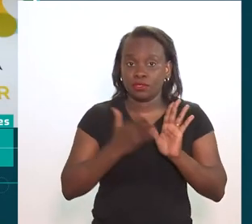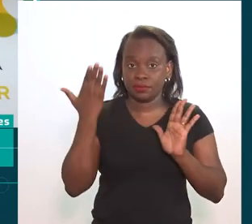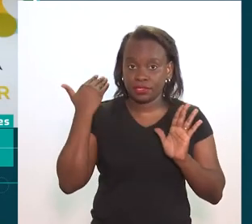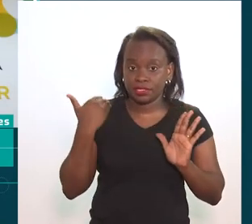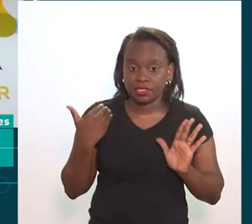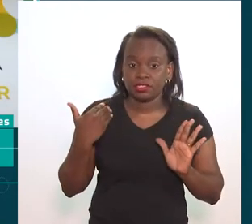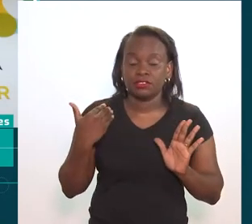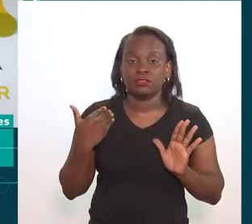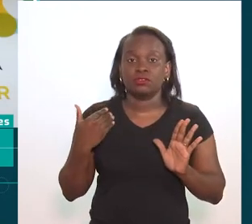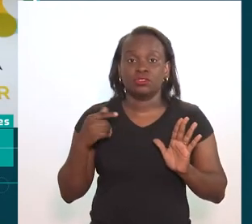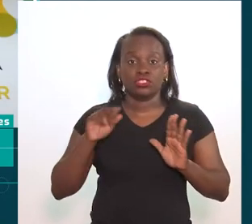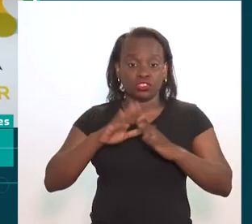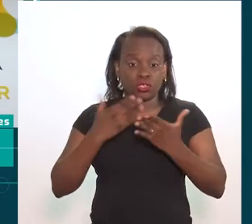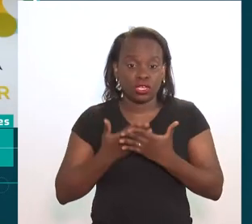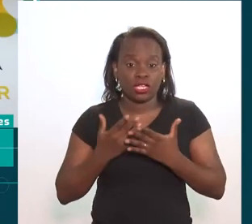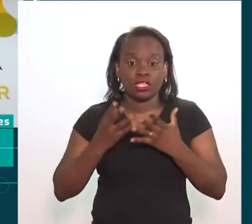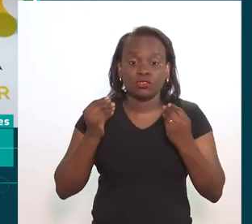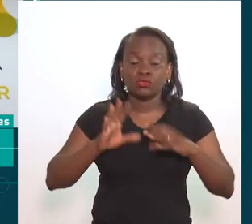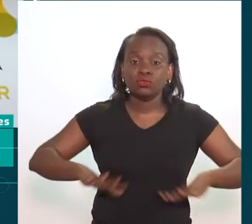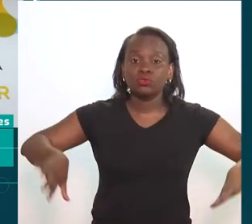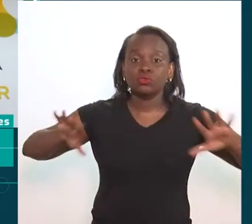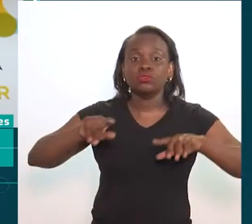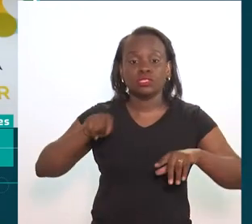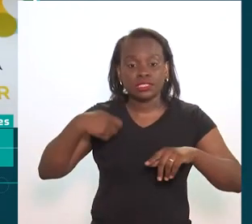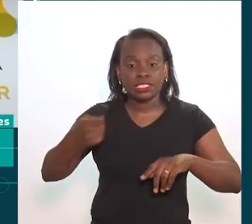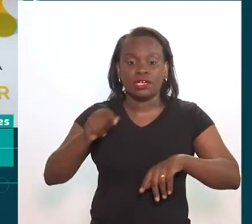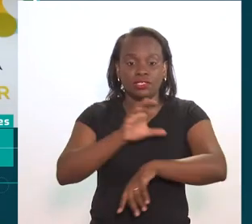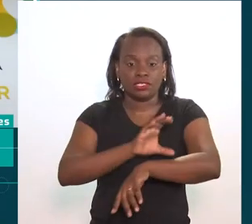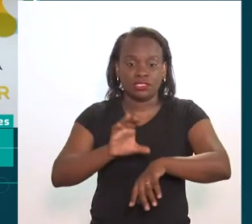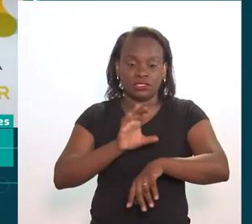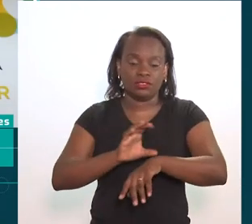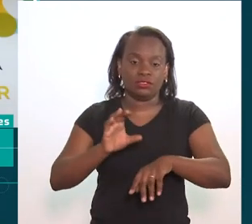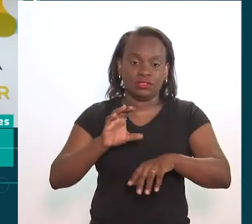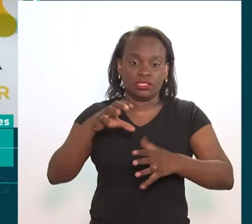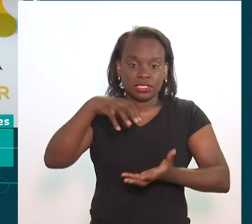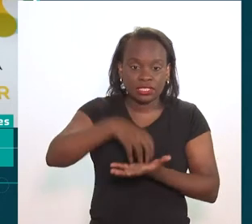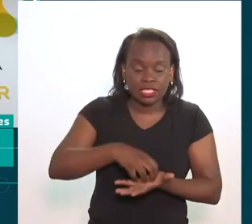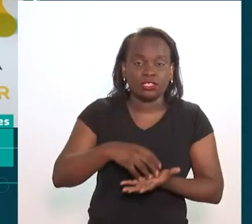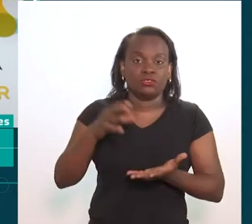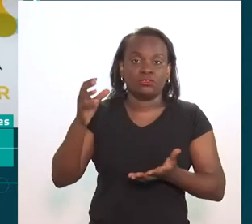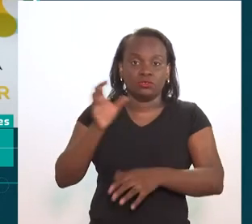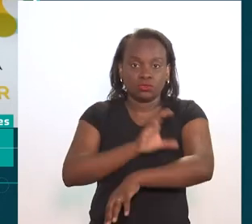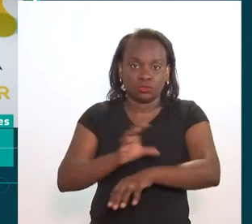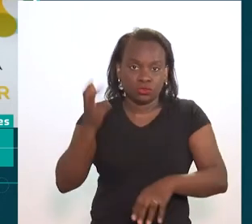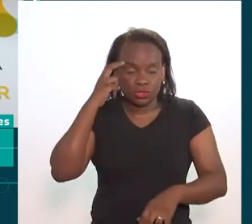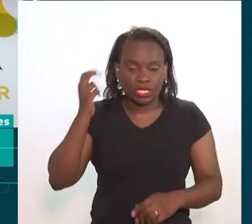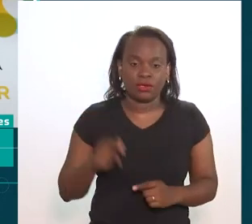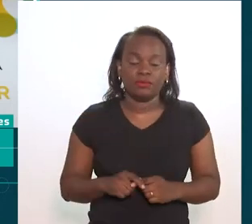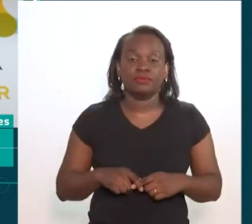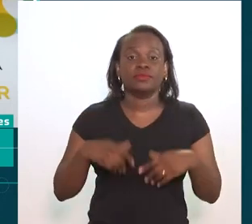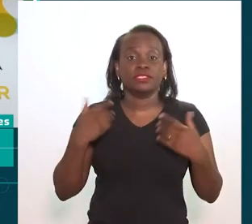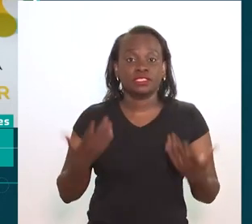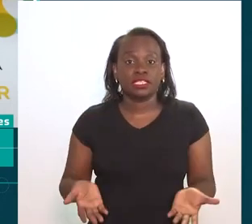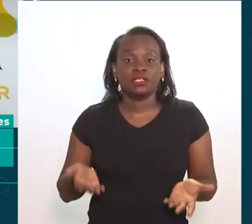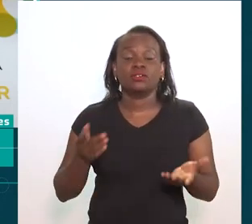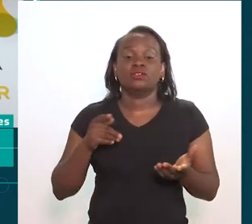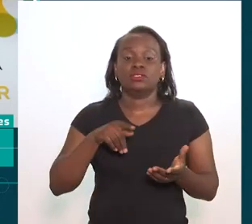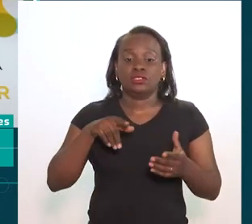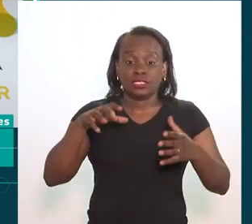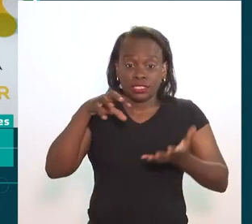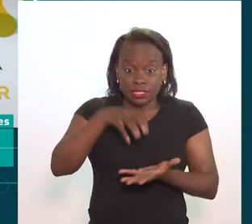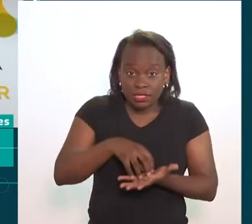e também eventos, porque a gente tinha a proposta, na época, de que toda escola era um centro cultural,